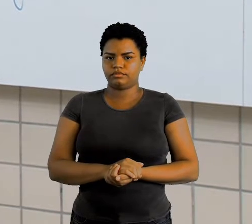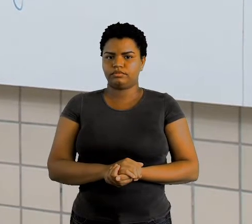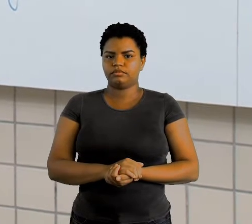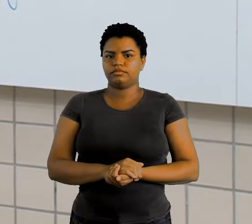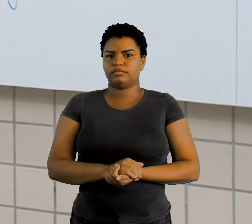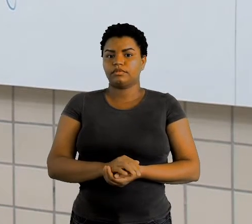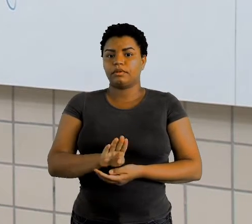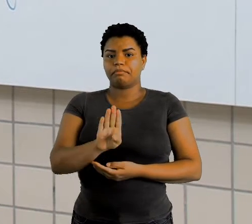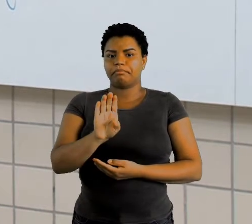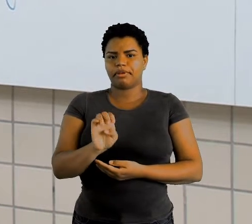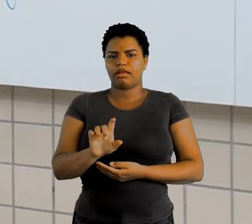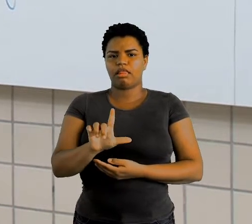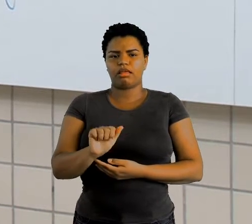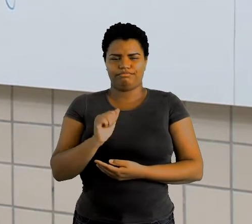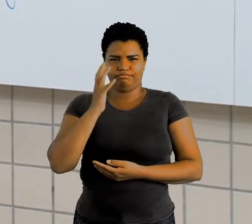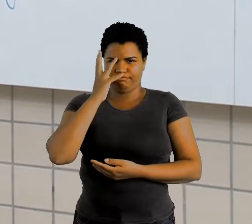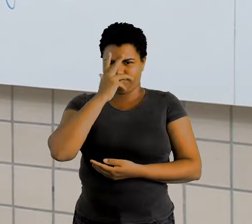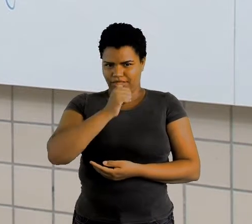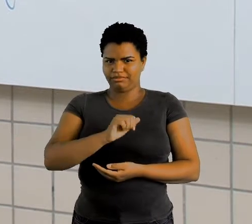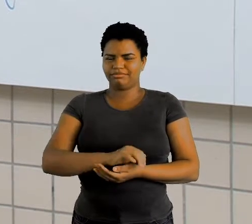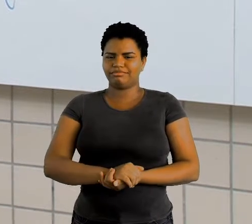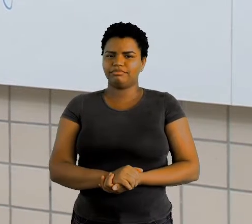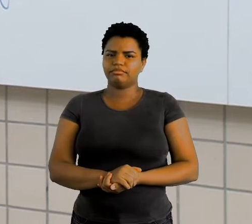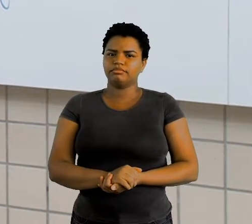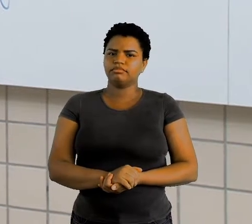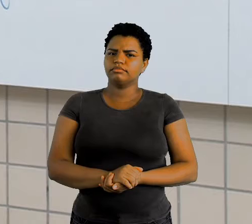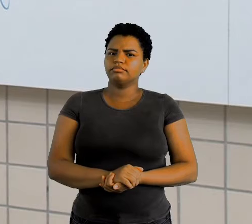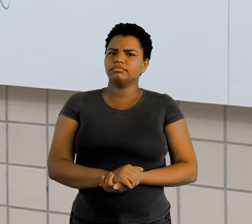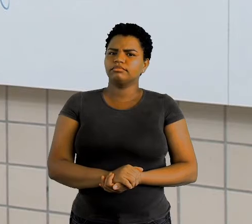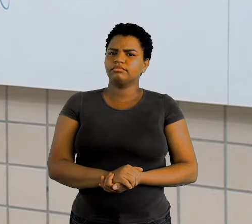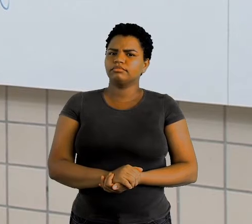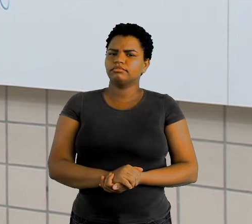era.